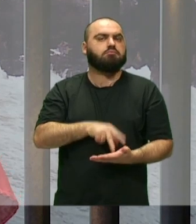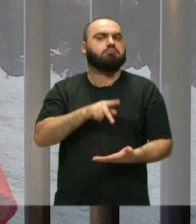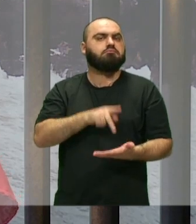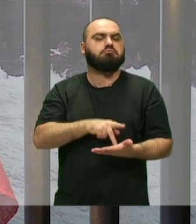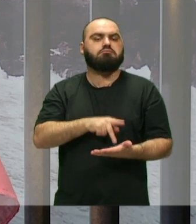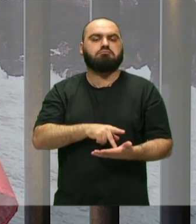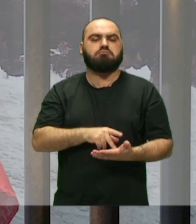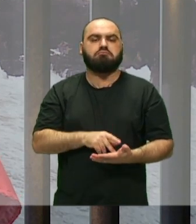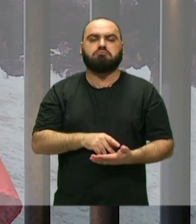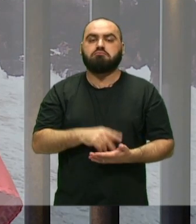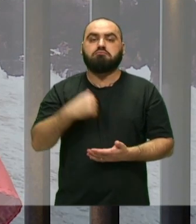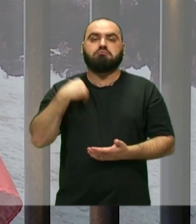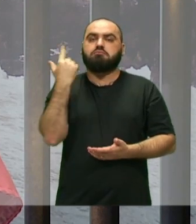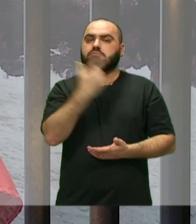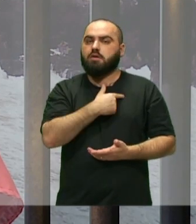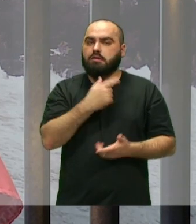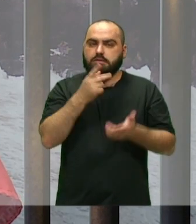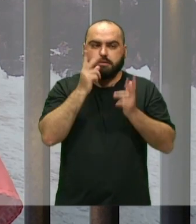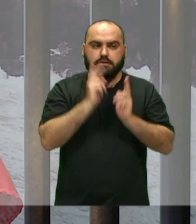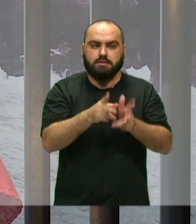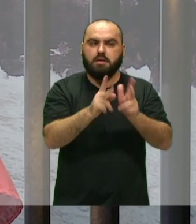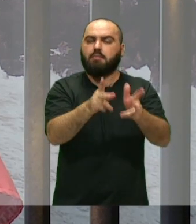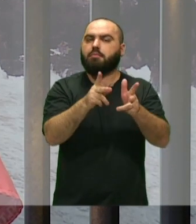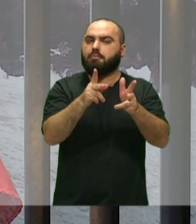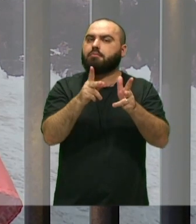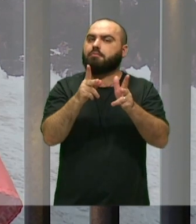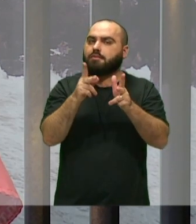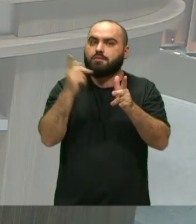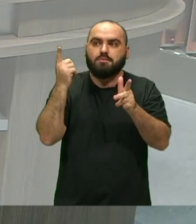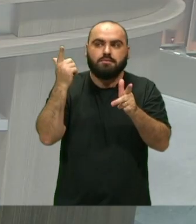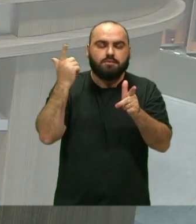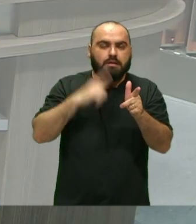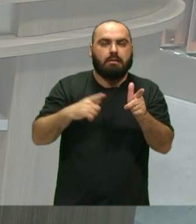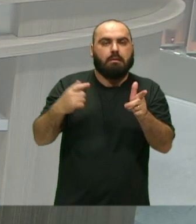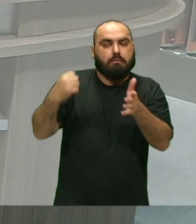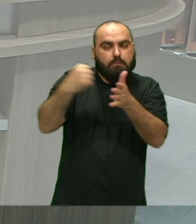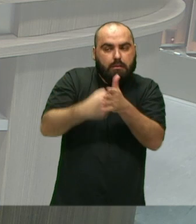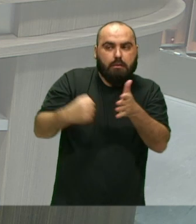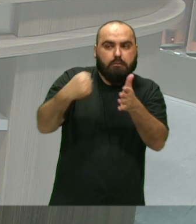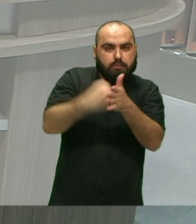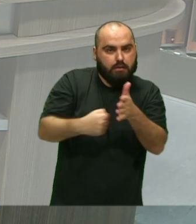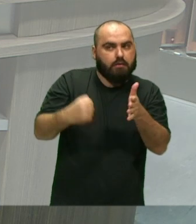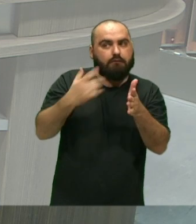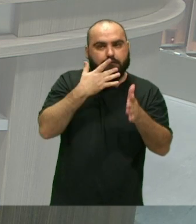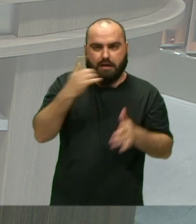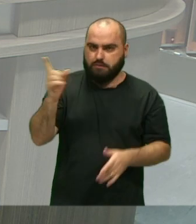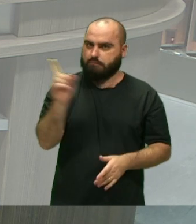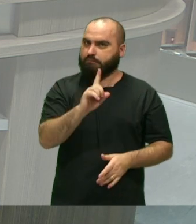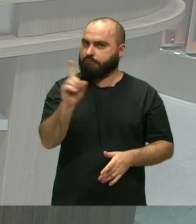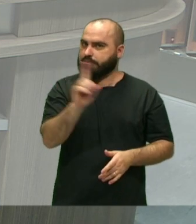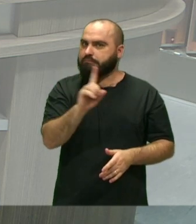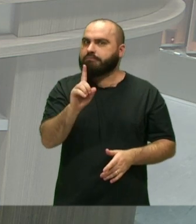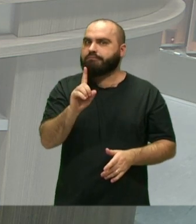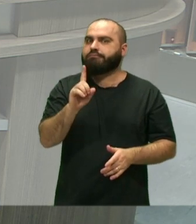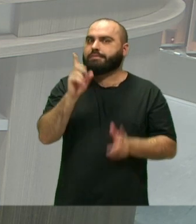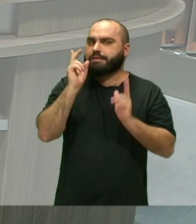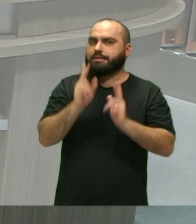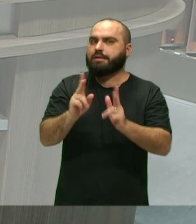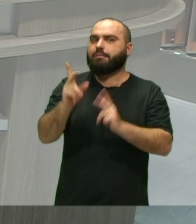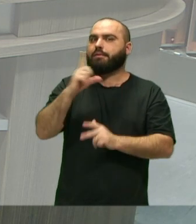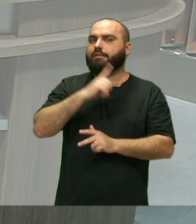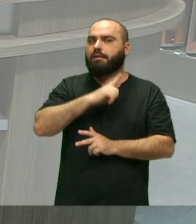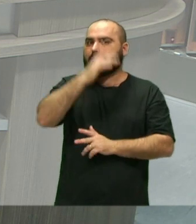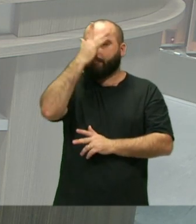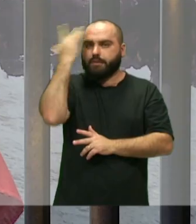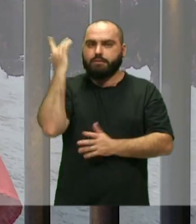Né? A gente está sempre ali Quebrando As batalhas Também Por as nossas batalhas Mas também Não é fácil Né? Porque o todo tempo Tem aquela tentativa De